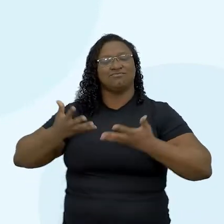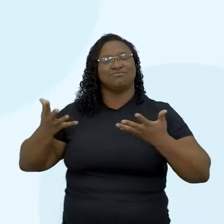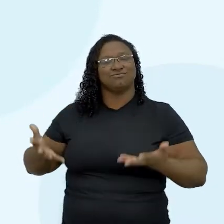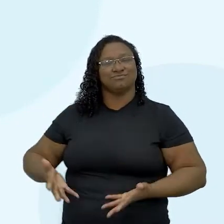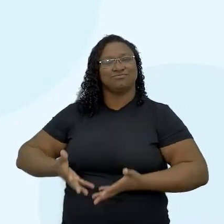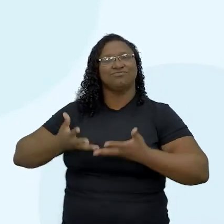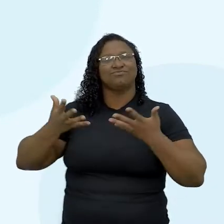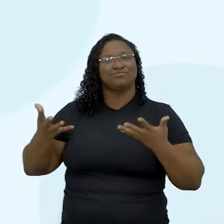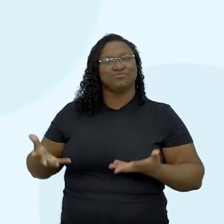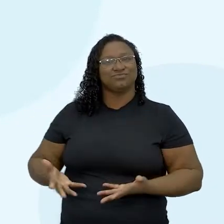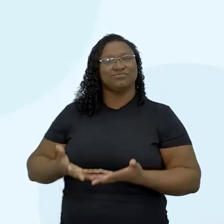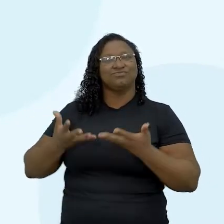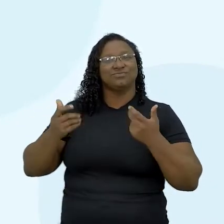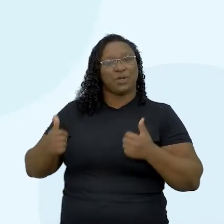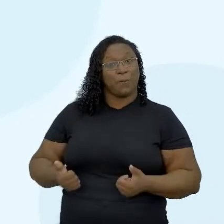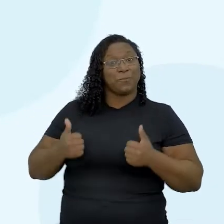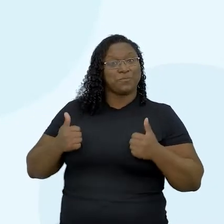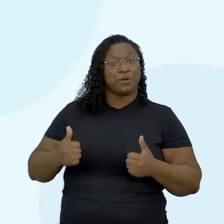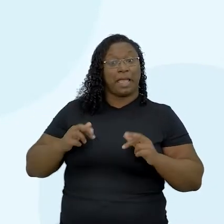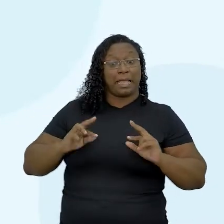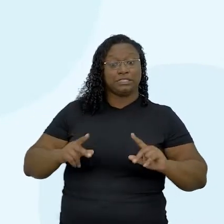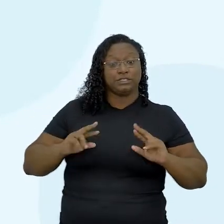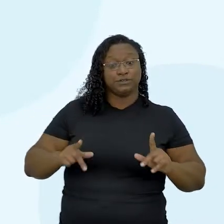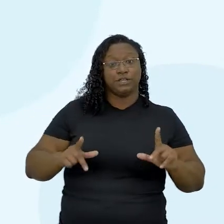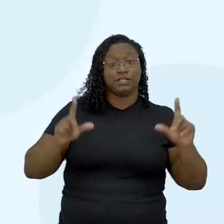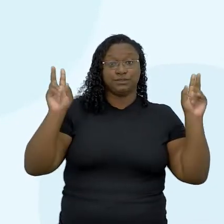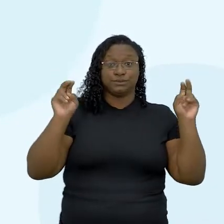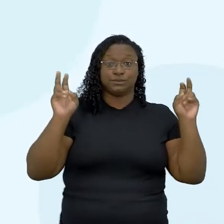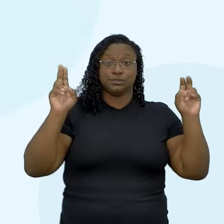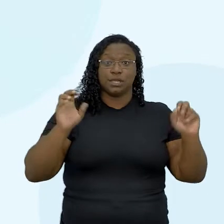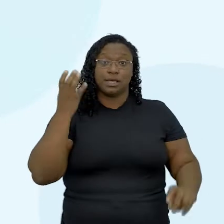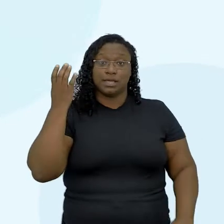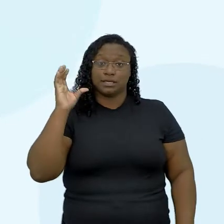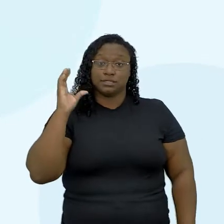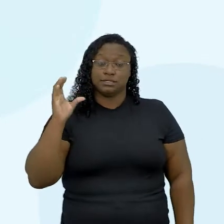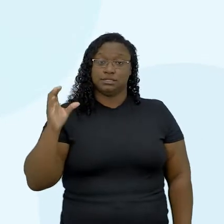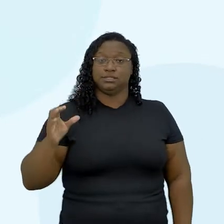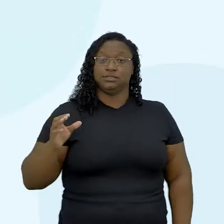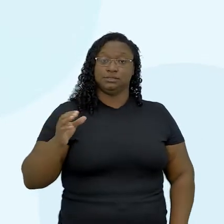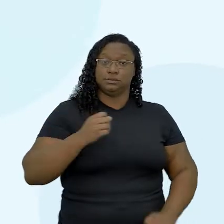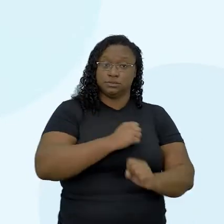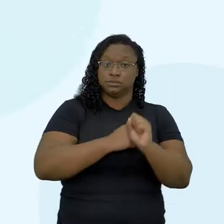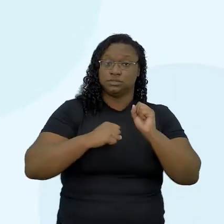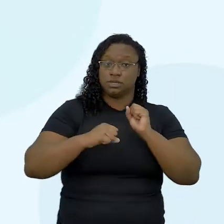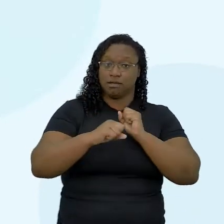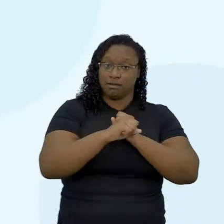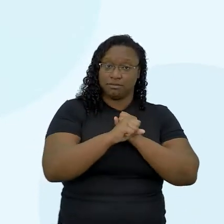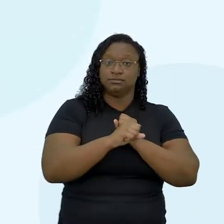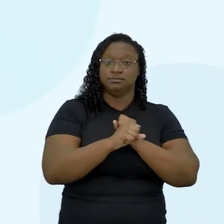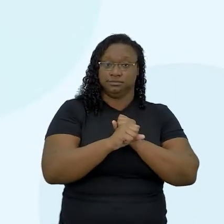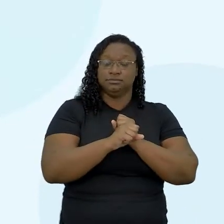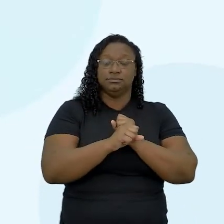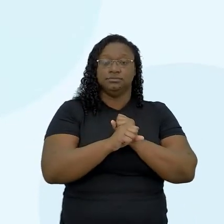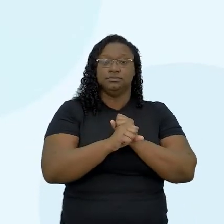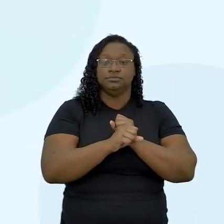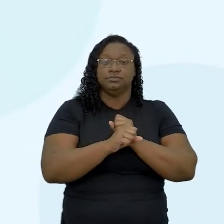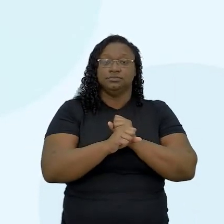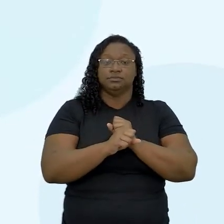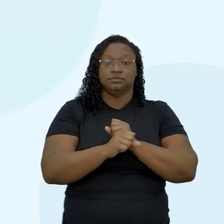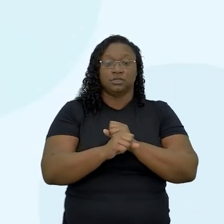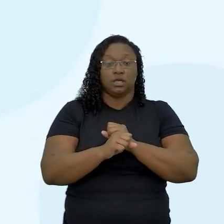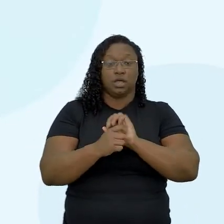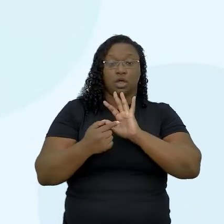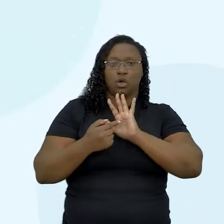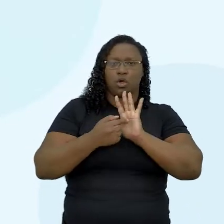muito frutífera, sobre diferentes temas das ciências sociais. Então, só para citar alguns dos livros